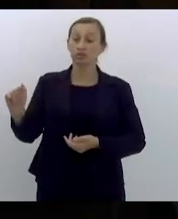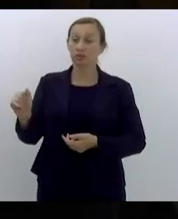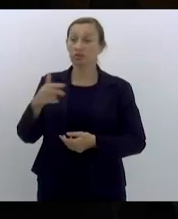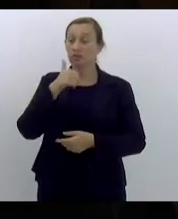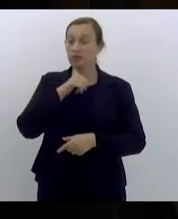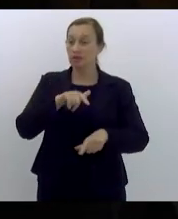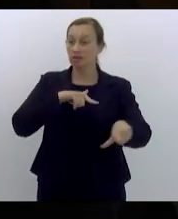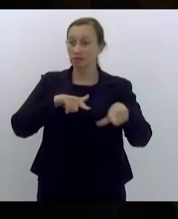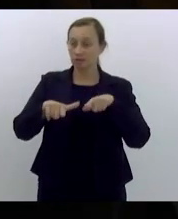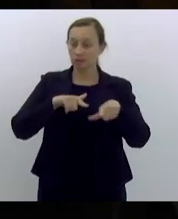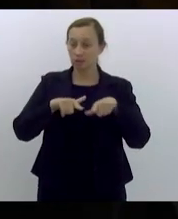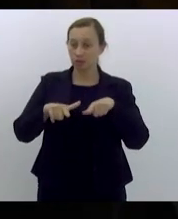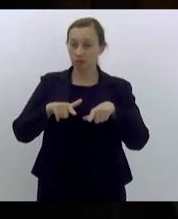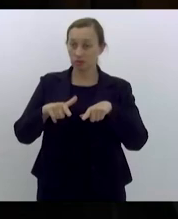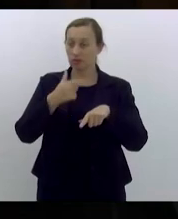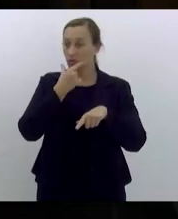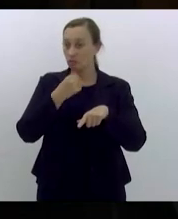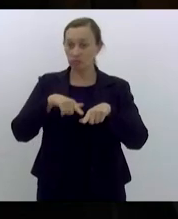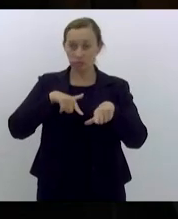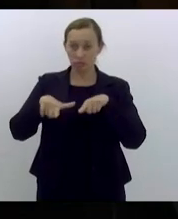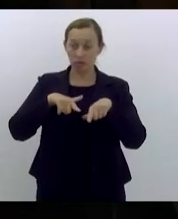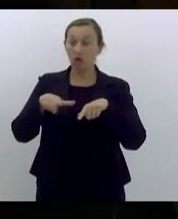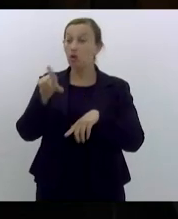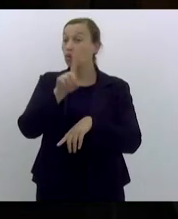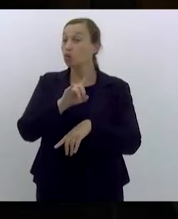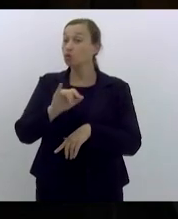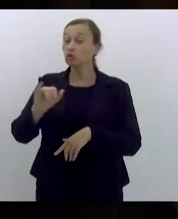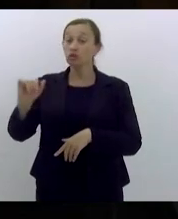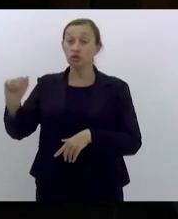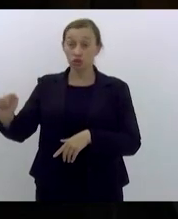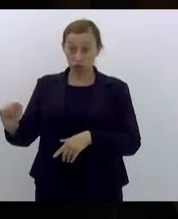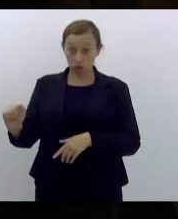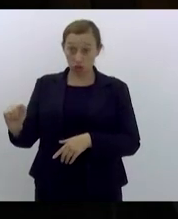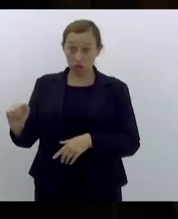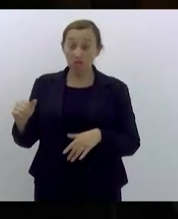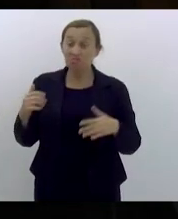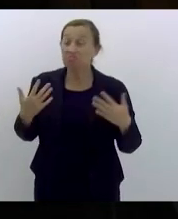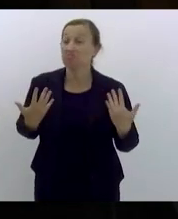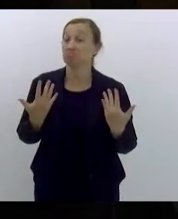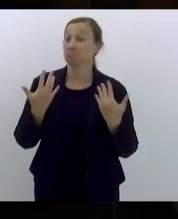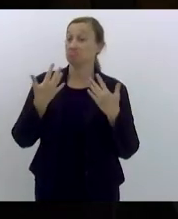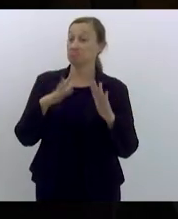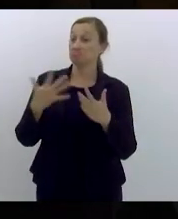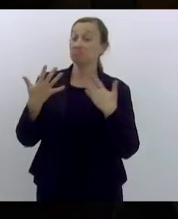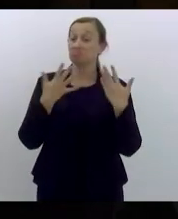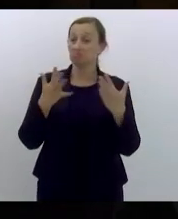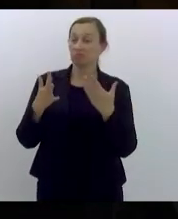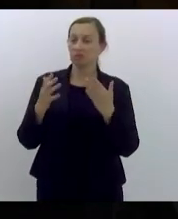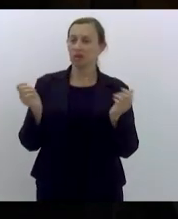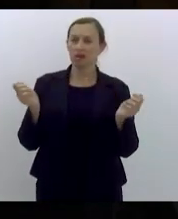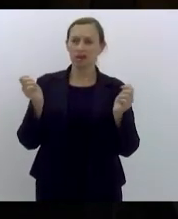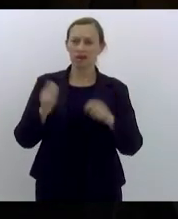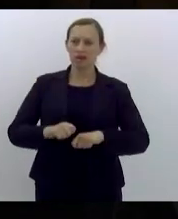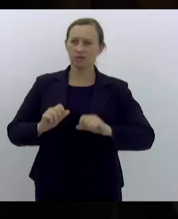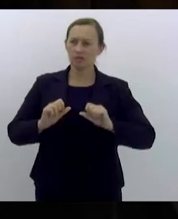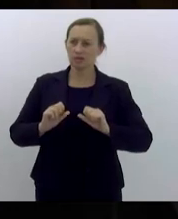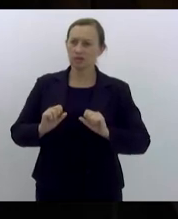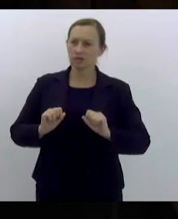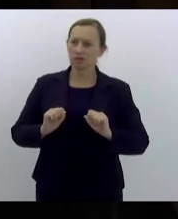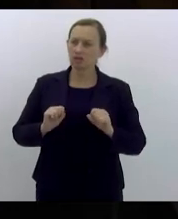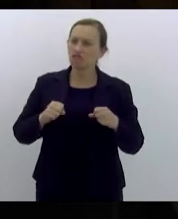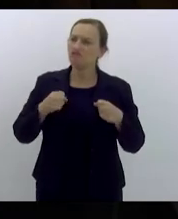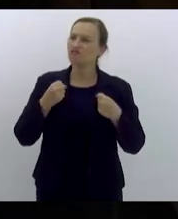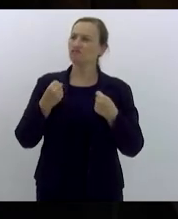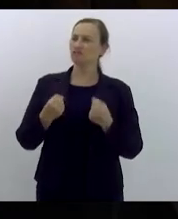trabalhadoras e dos trabalhadores o dia em que se celebra a capacidade de fôlego e a